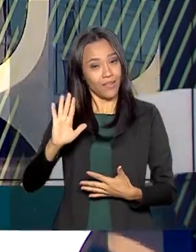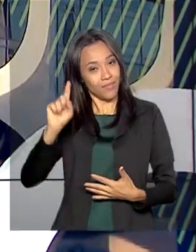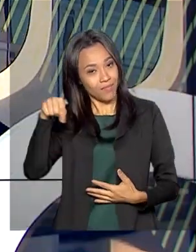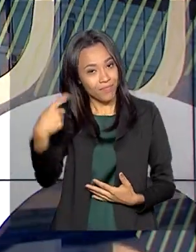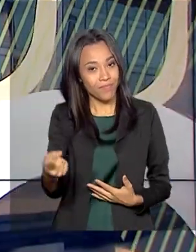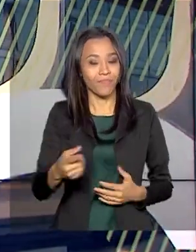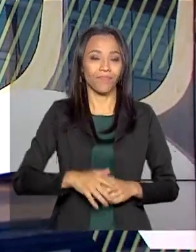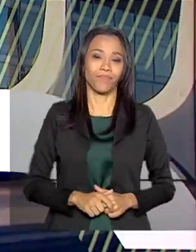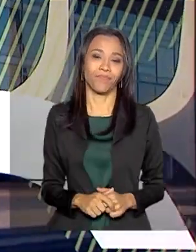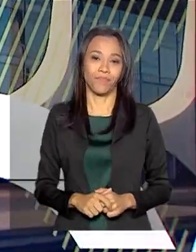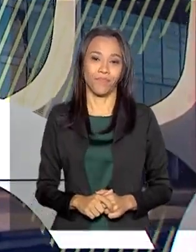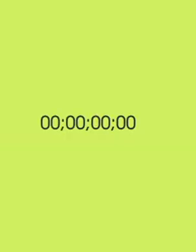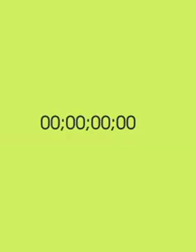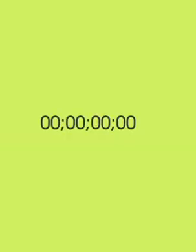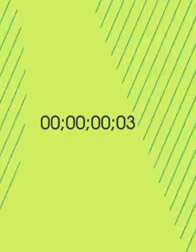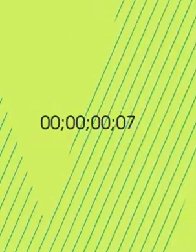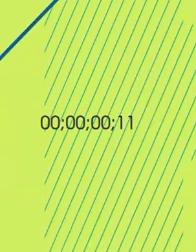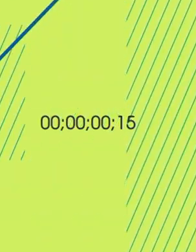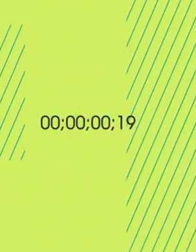edição.